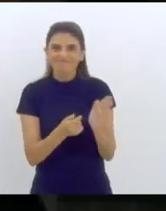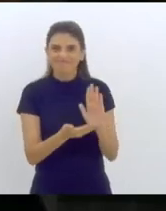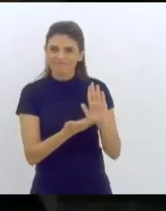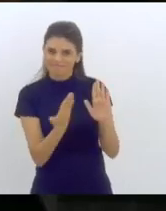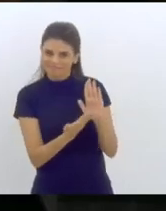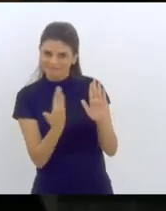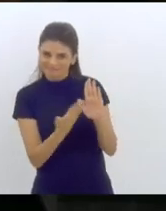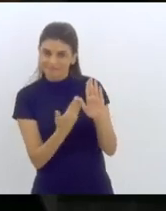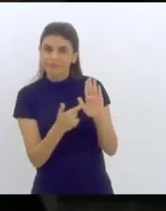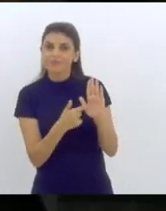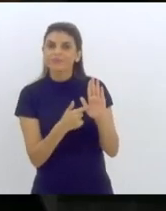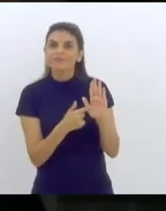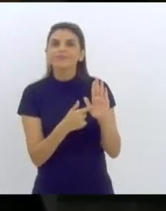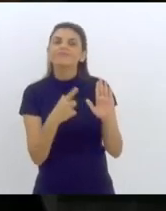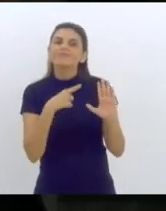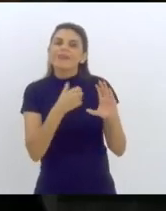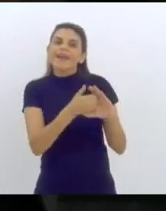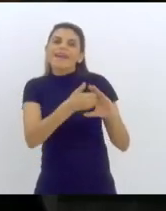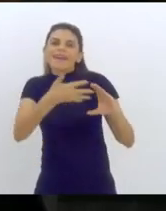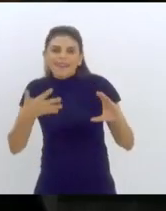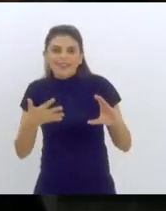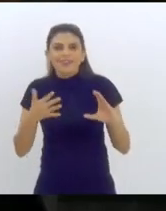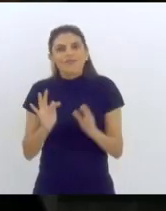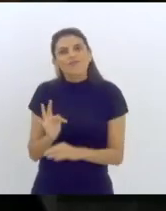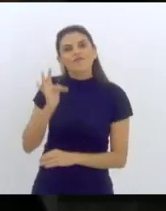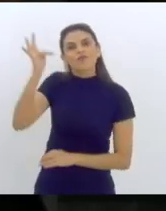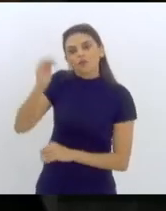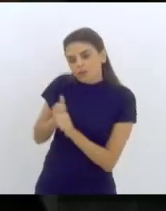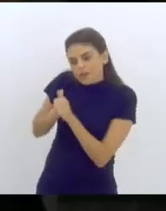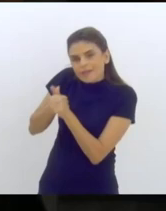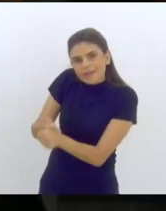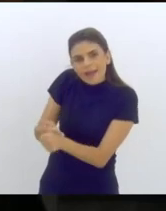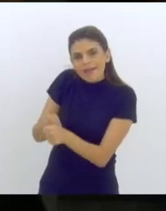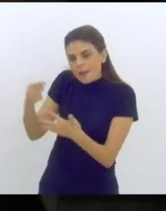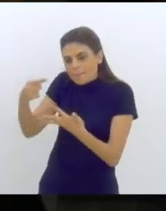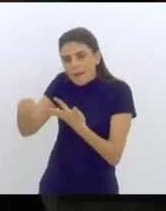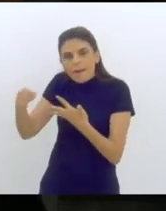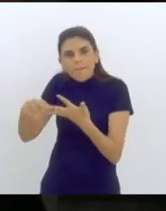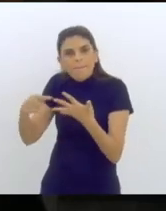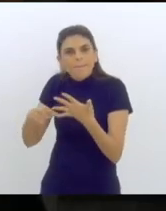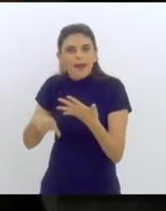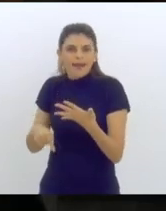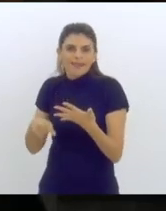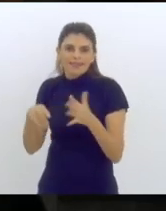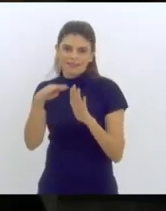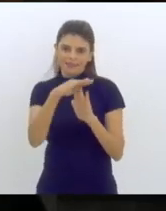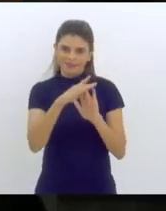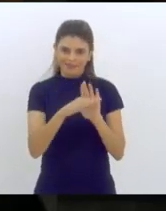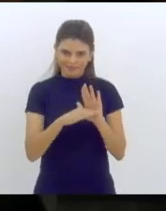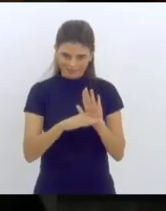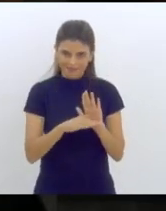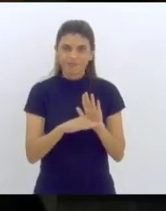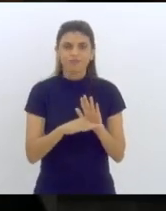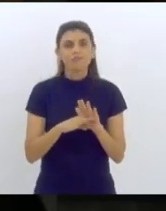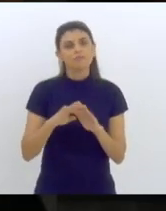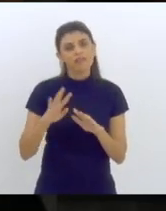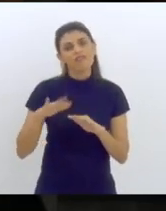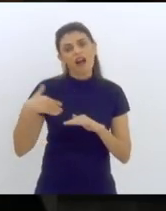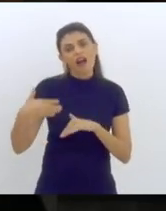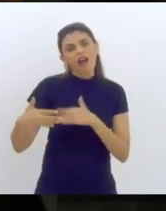os caminhos que serão seguidos. porque, no decorrer do tempo,